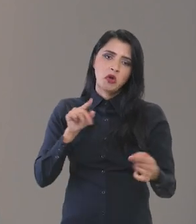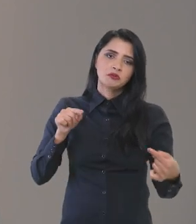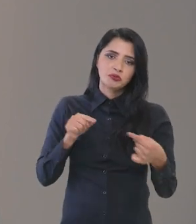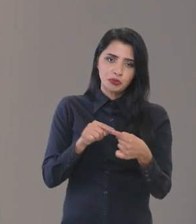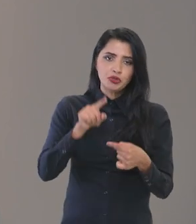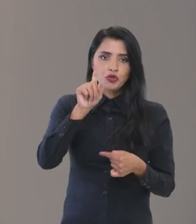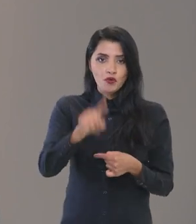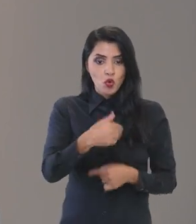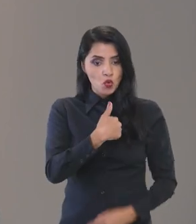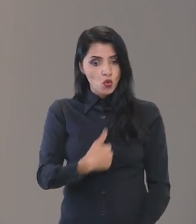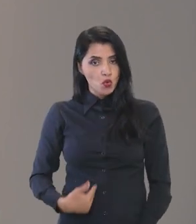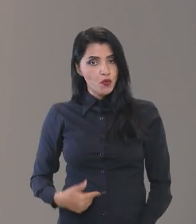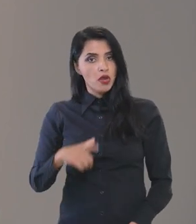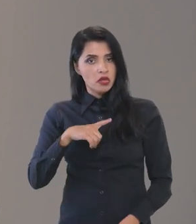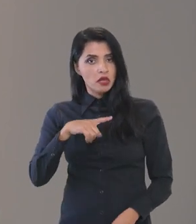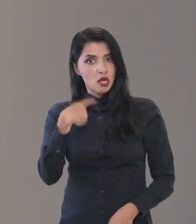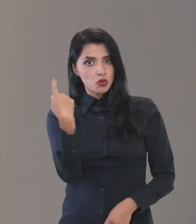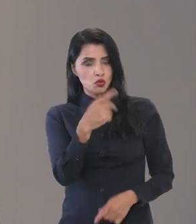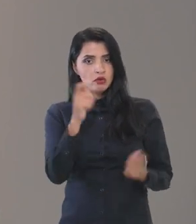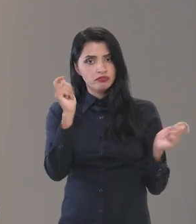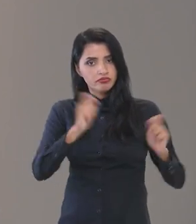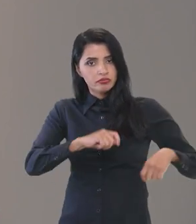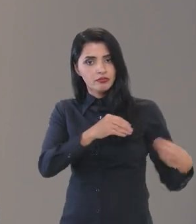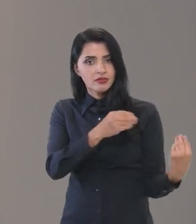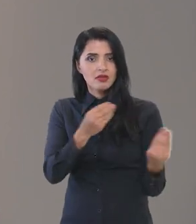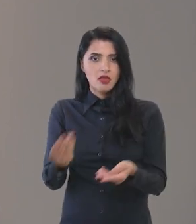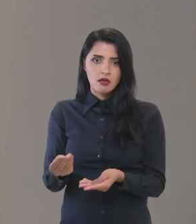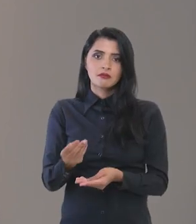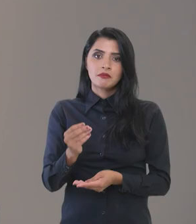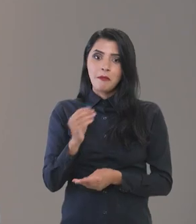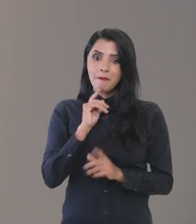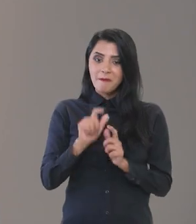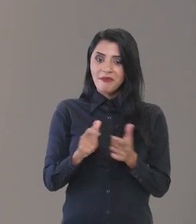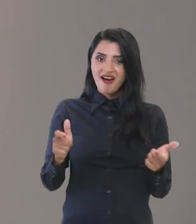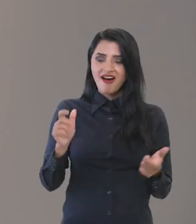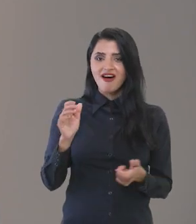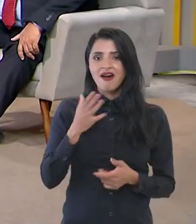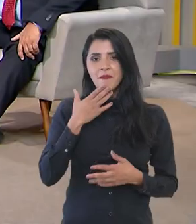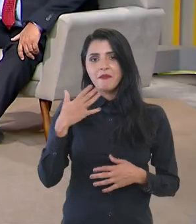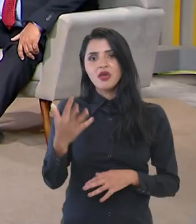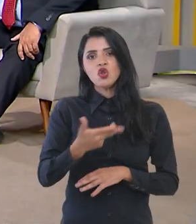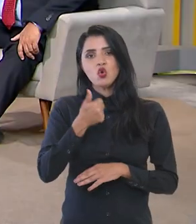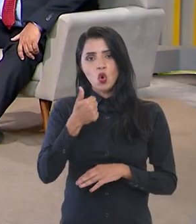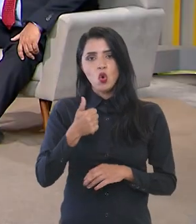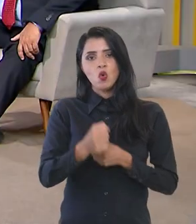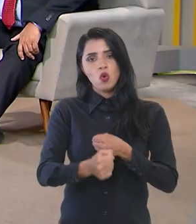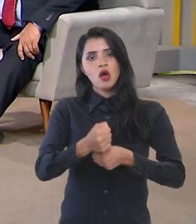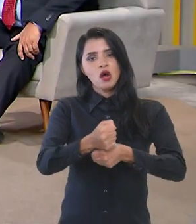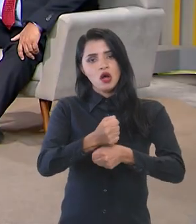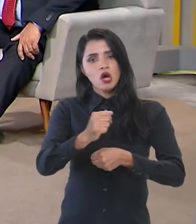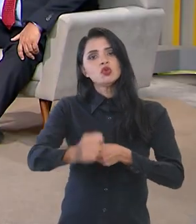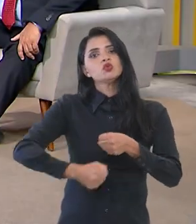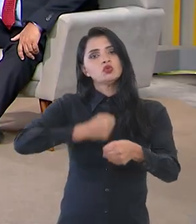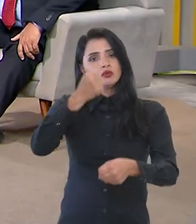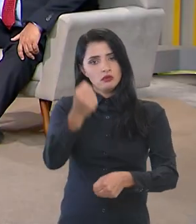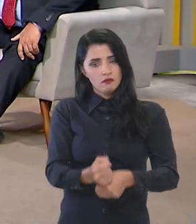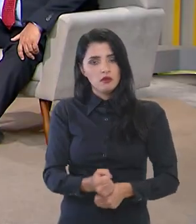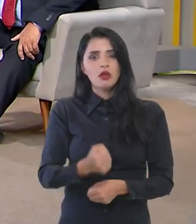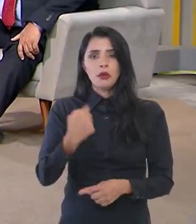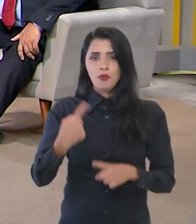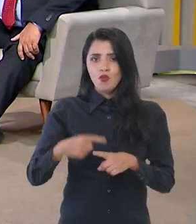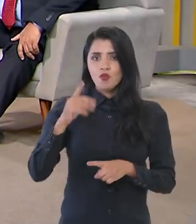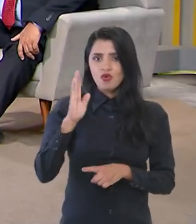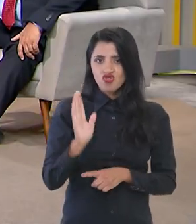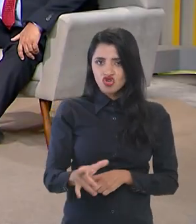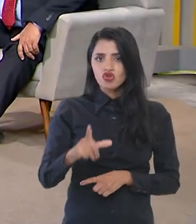nossa expectativa, é que o governo tenha a sua capacidade de entrega muito maior a partir do ano que vem, porque ele já